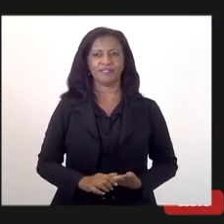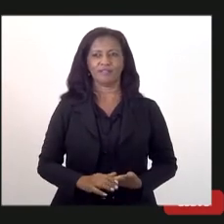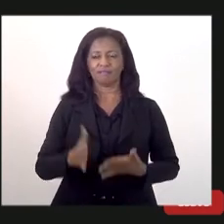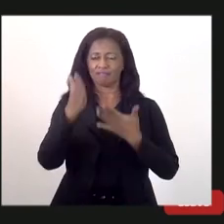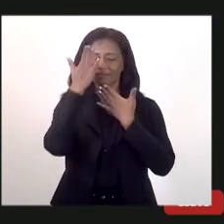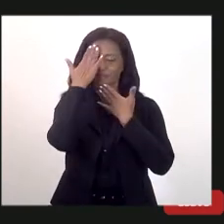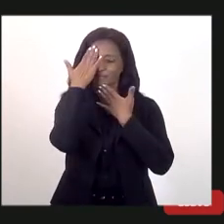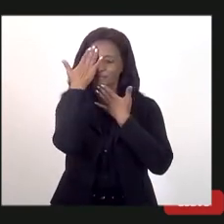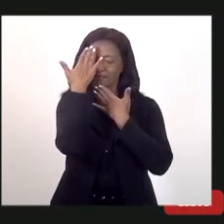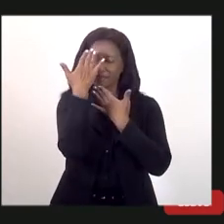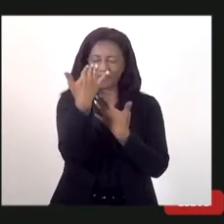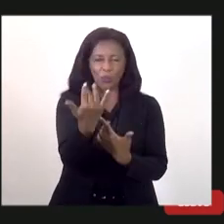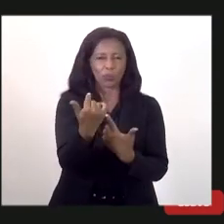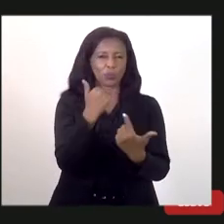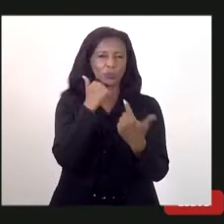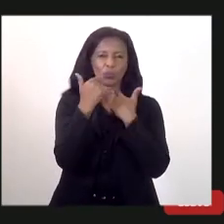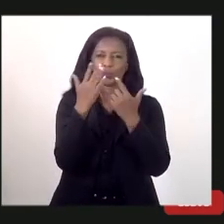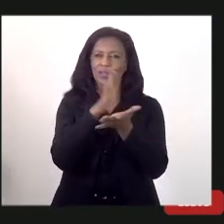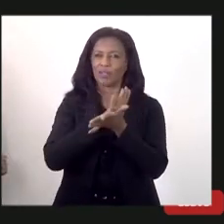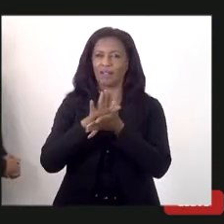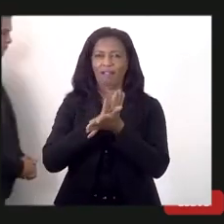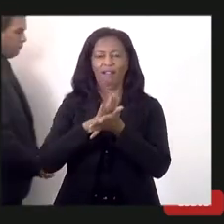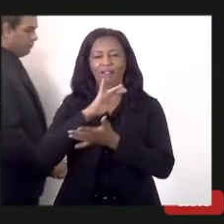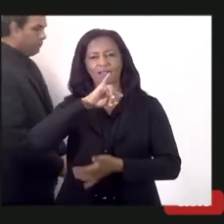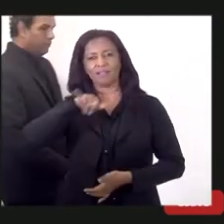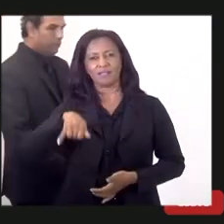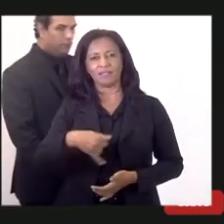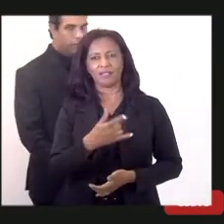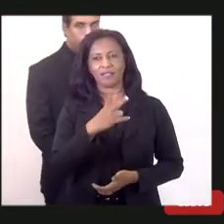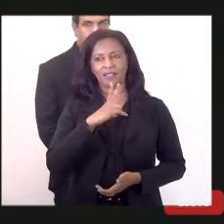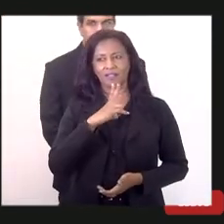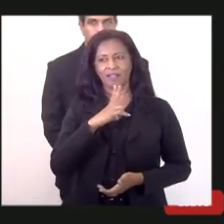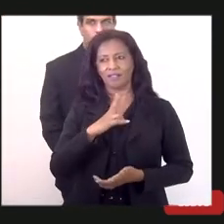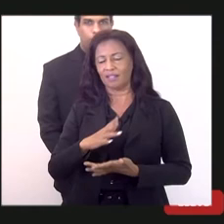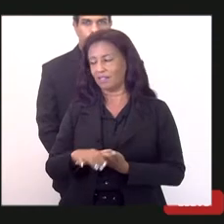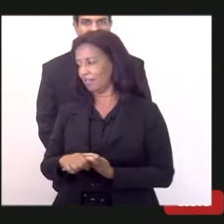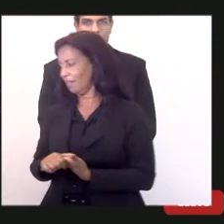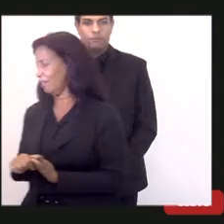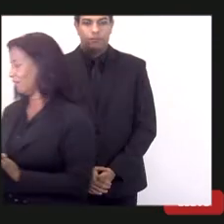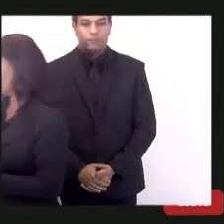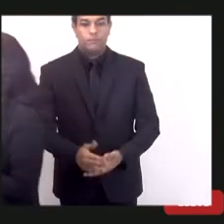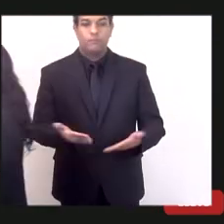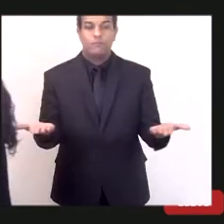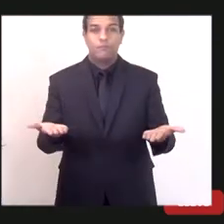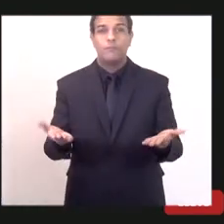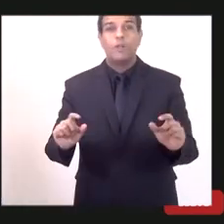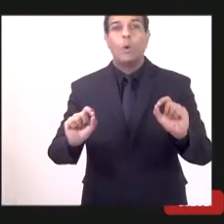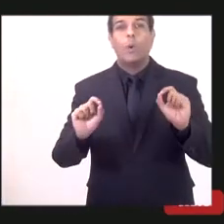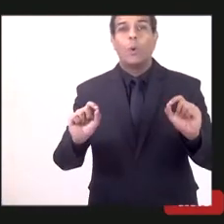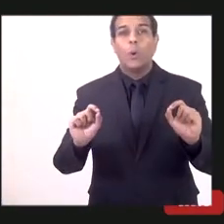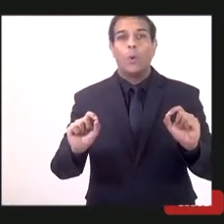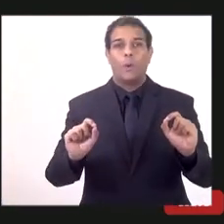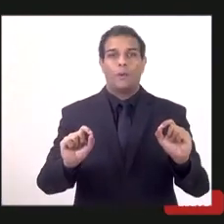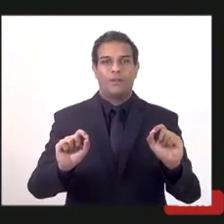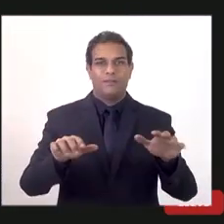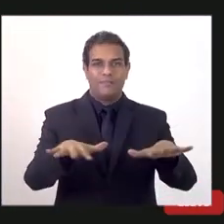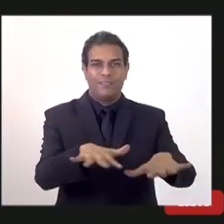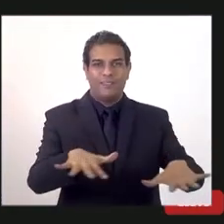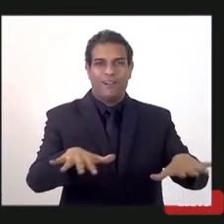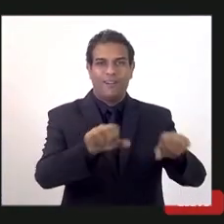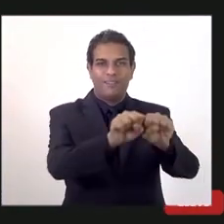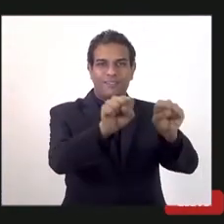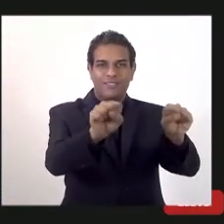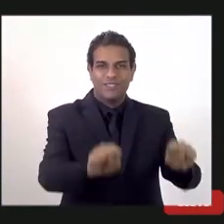agradeço, sem dúvida, alguma oportunidade que sempre me dá o presidente Antônio Queiroz, Júnior, do Sistema Fê Comércio,